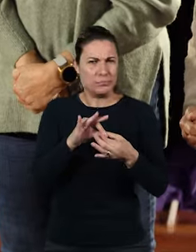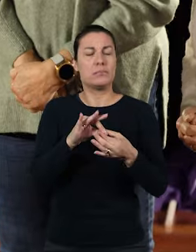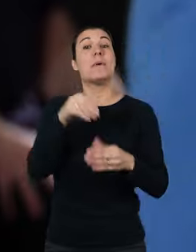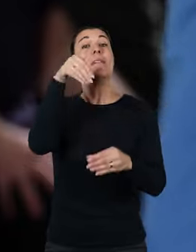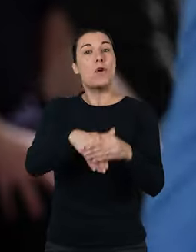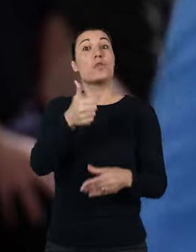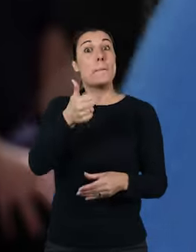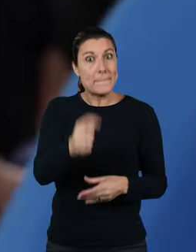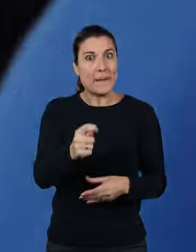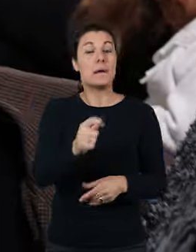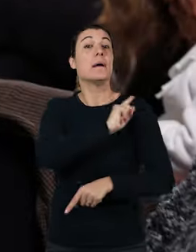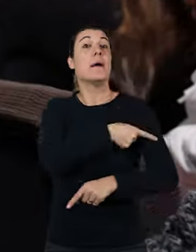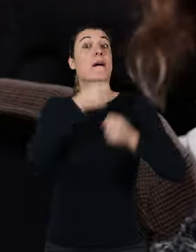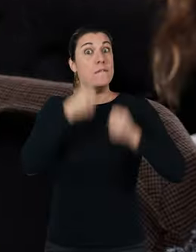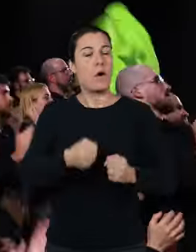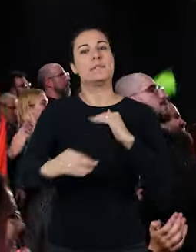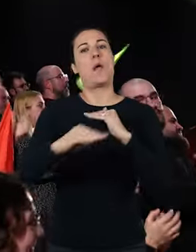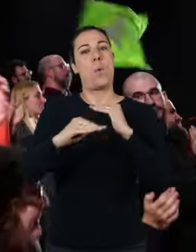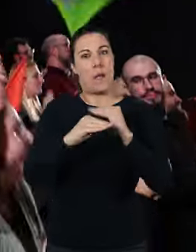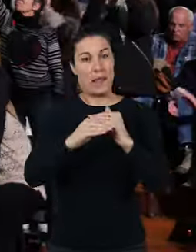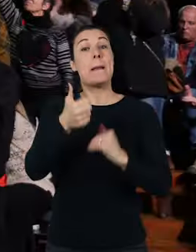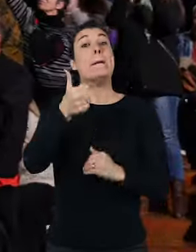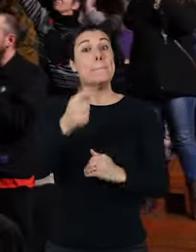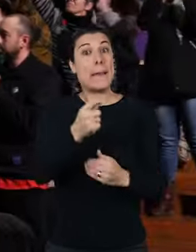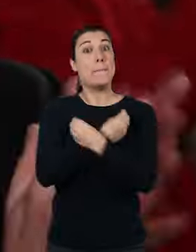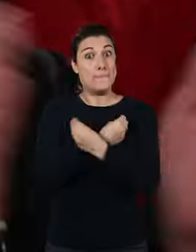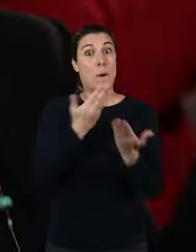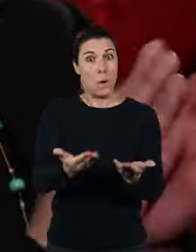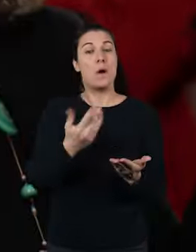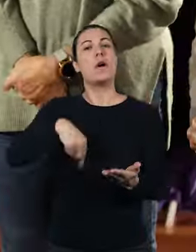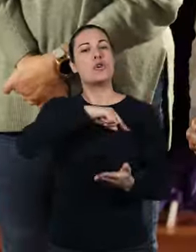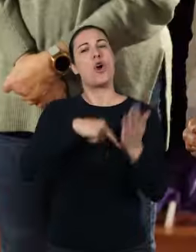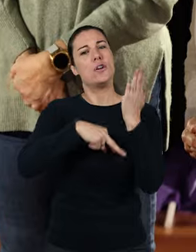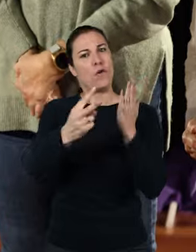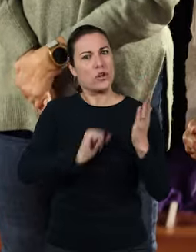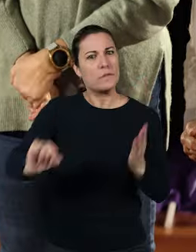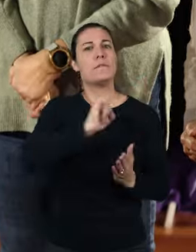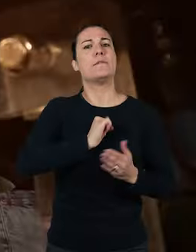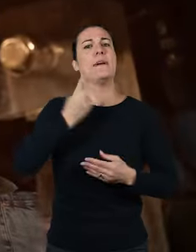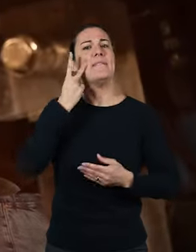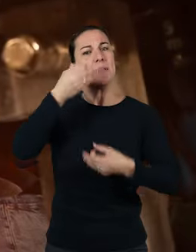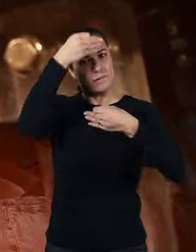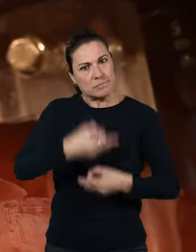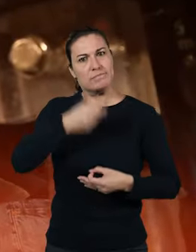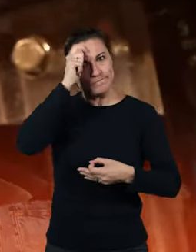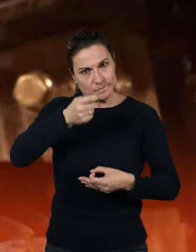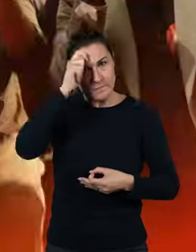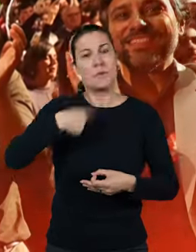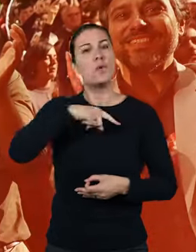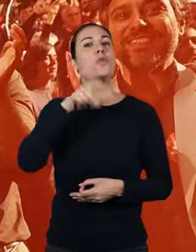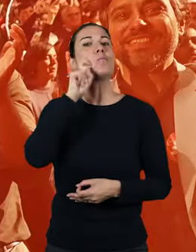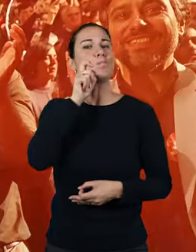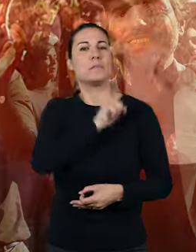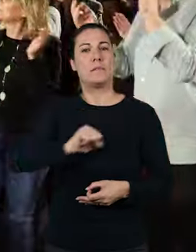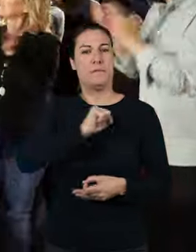creche. Votem no Bloco de Esquerda. A força da igualdade. Bloco de Esquerda. A nossa voz. A nossa dignidade.